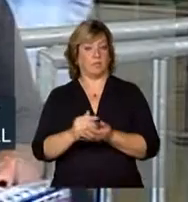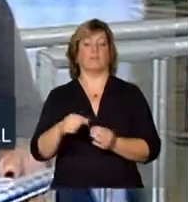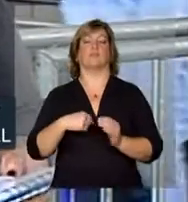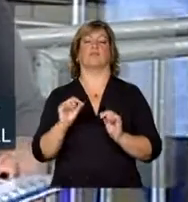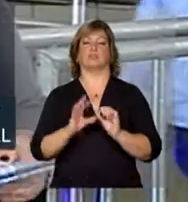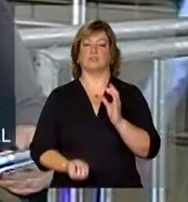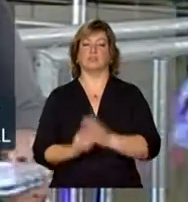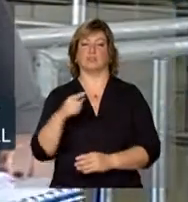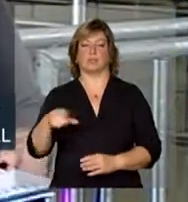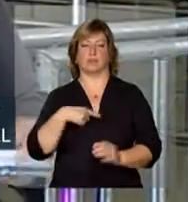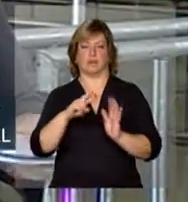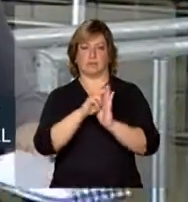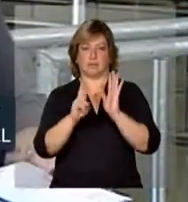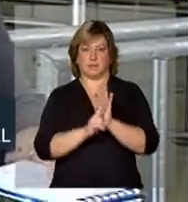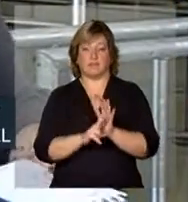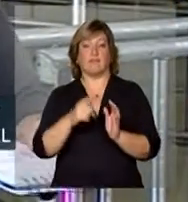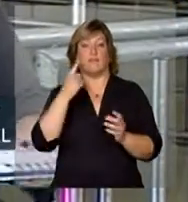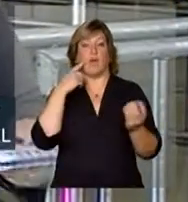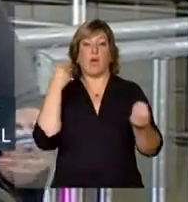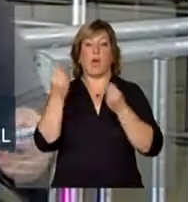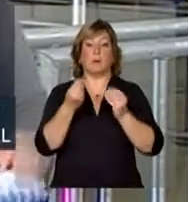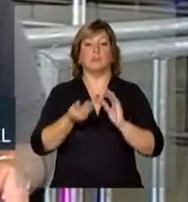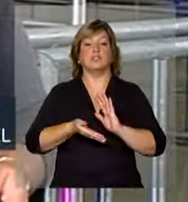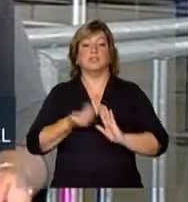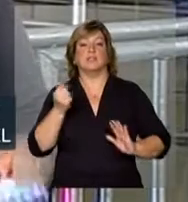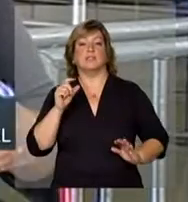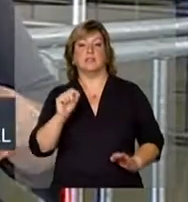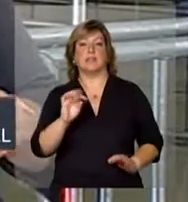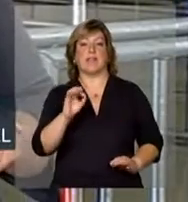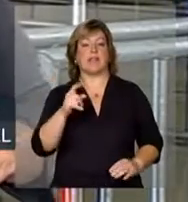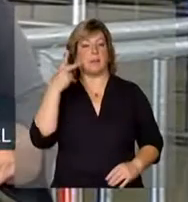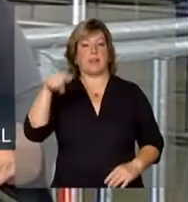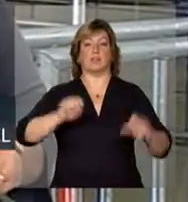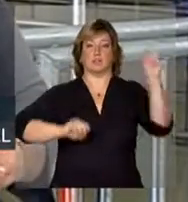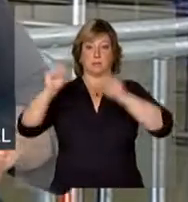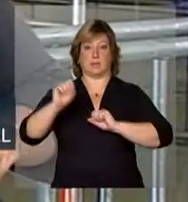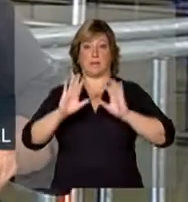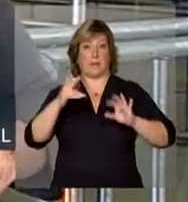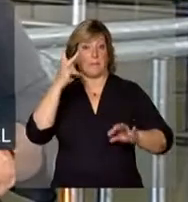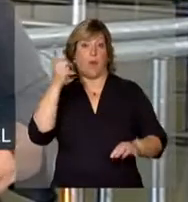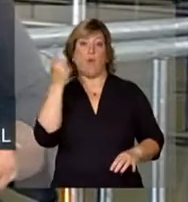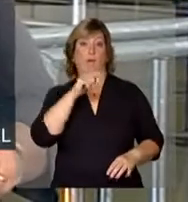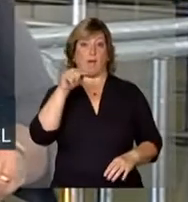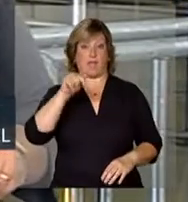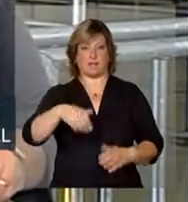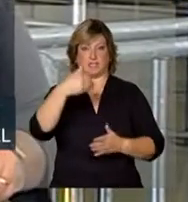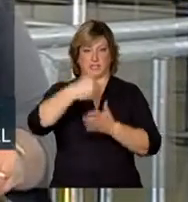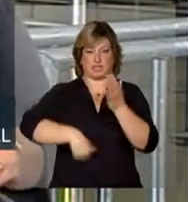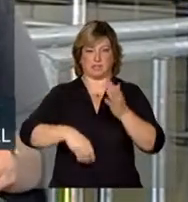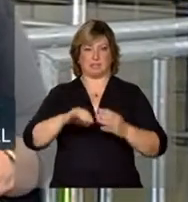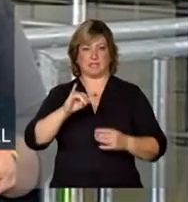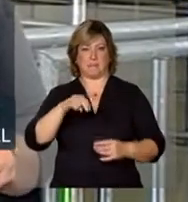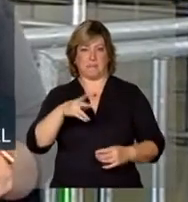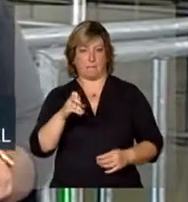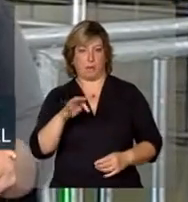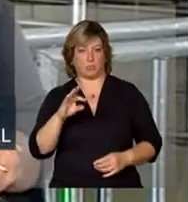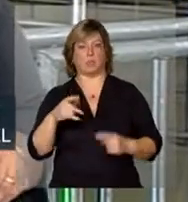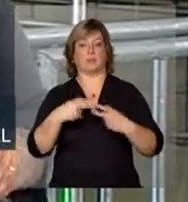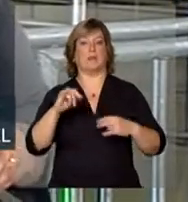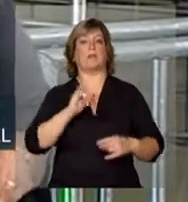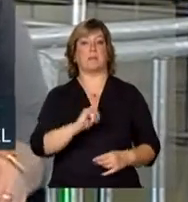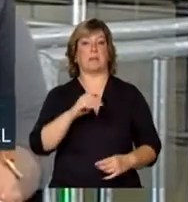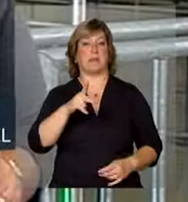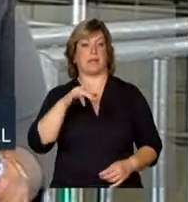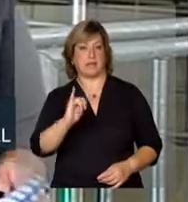que prevê a desonerações para a indústria. Mas para ter acesso a essas desonerações, mais especificamente descontos no IPI,